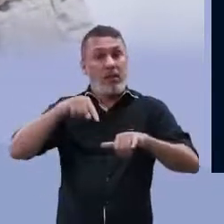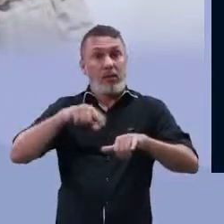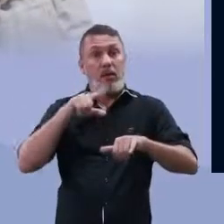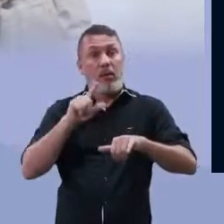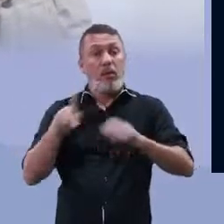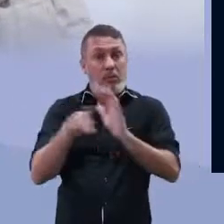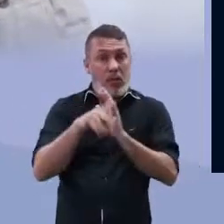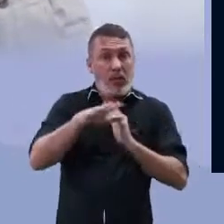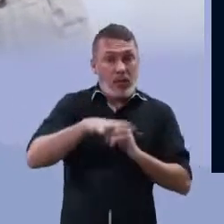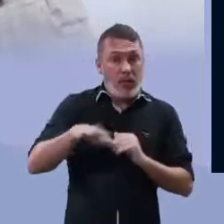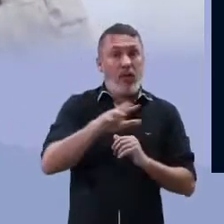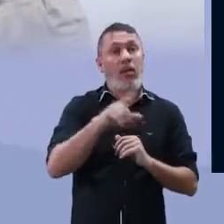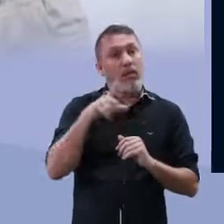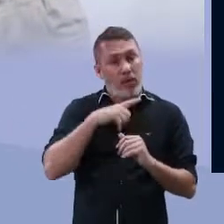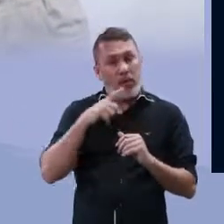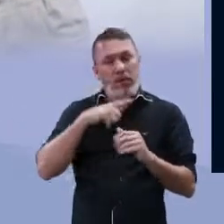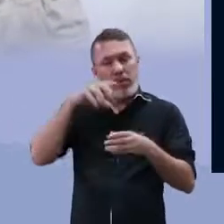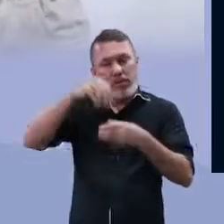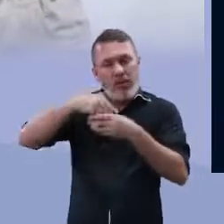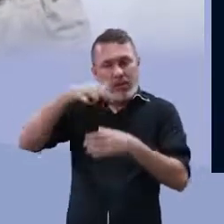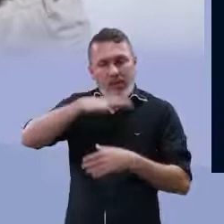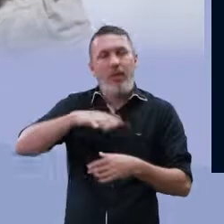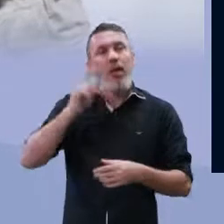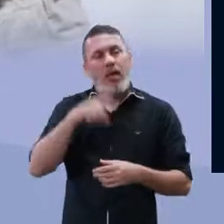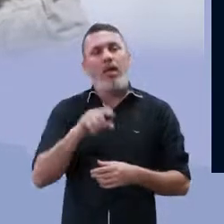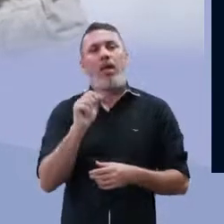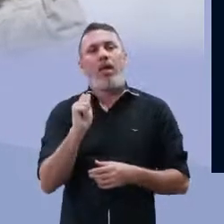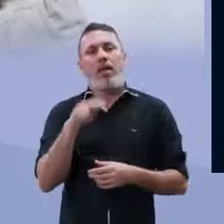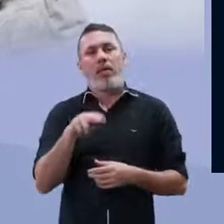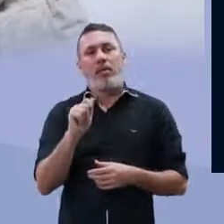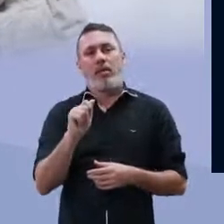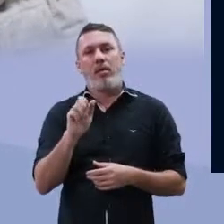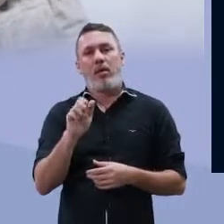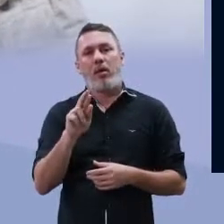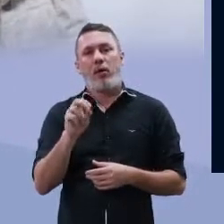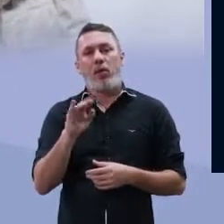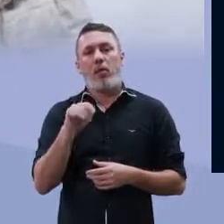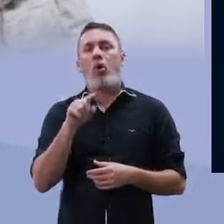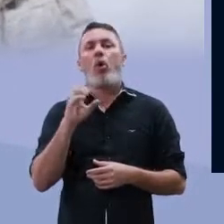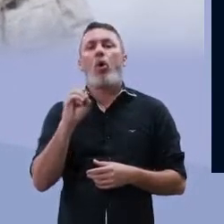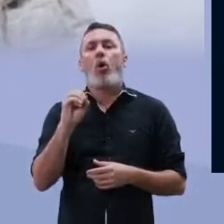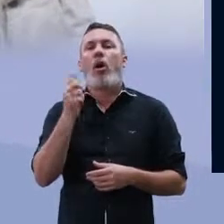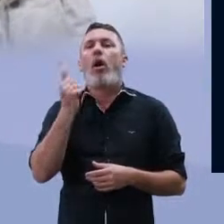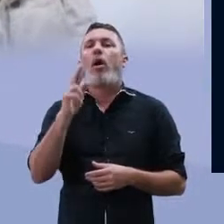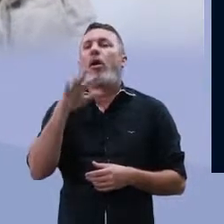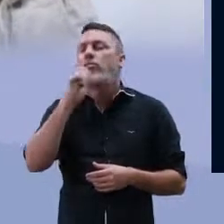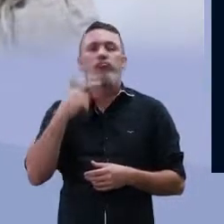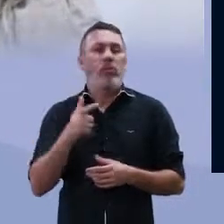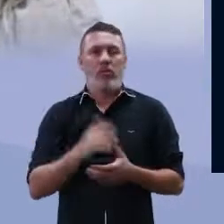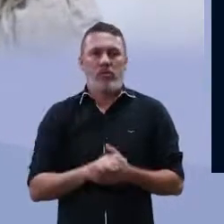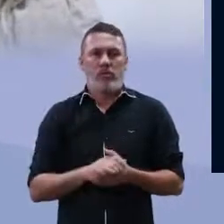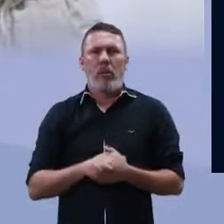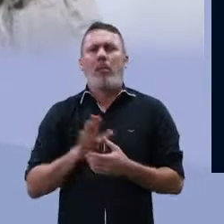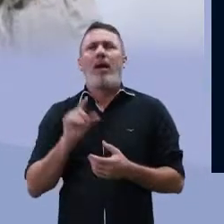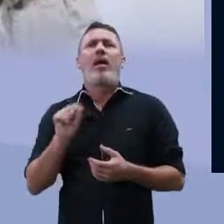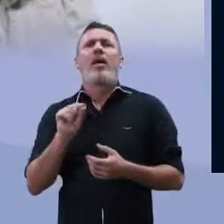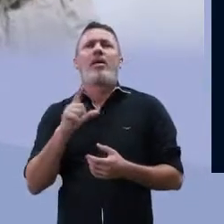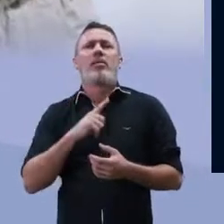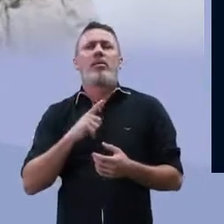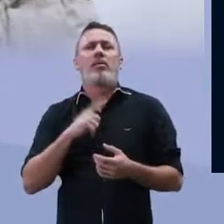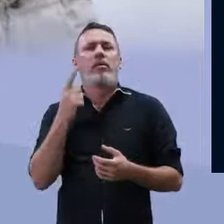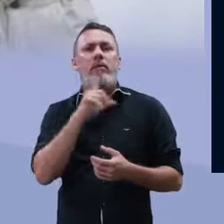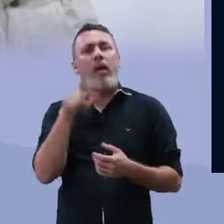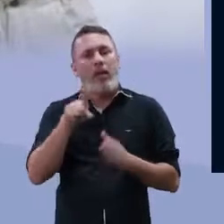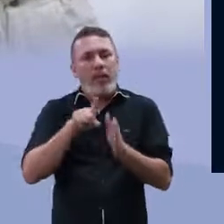tipos de fermentação, eles vão acontecer a partir de processos anaeróbicos, sem a presença do oxigênio.